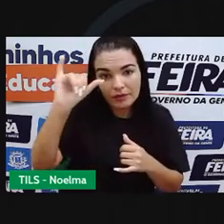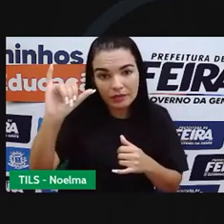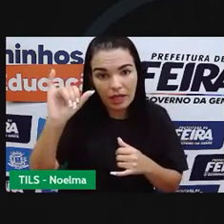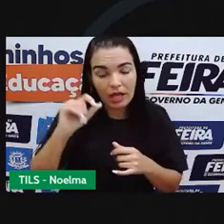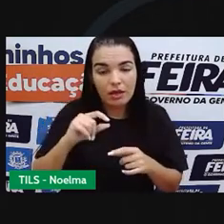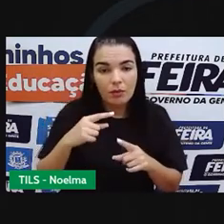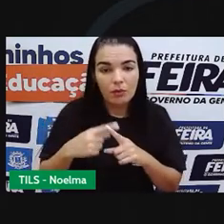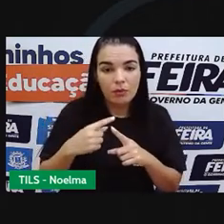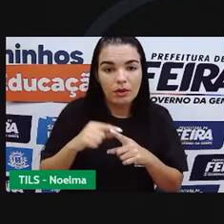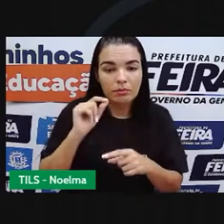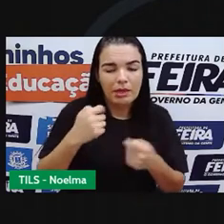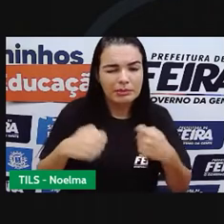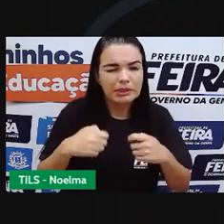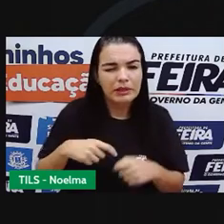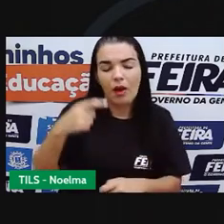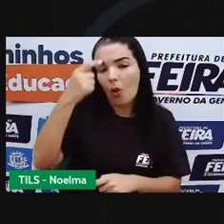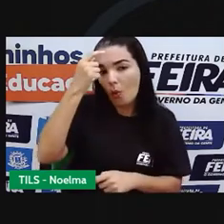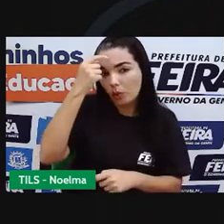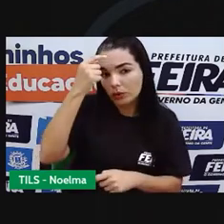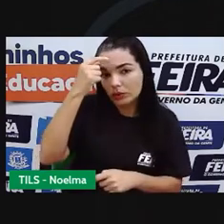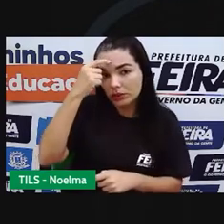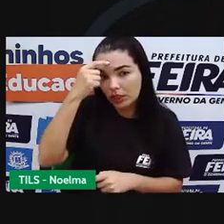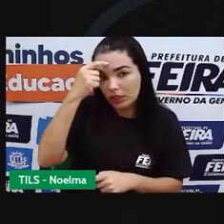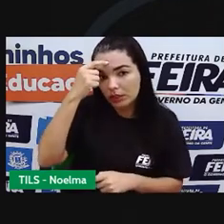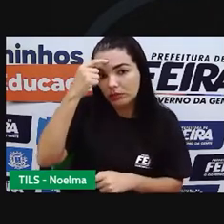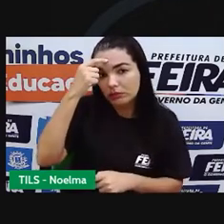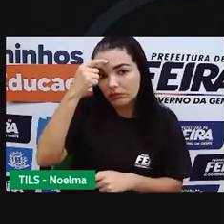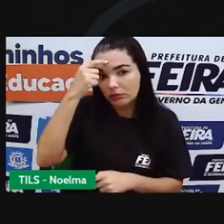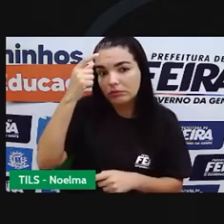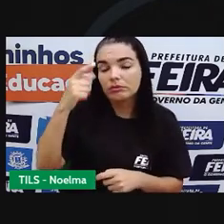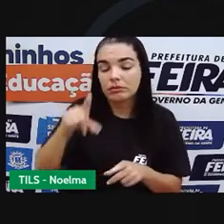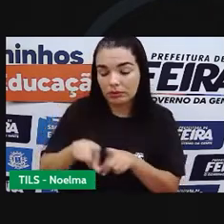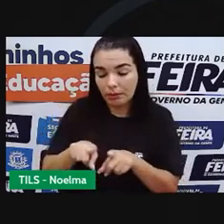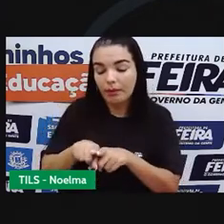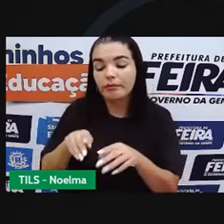consciente entra nessa, mas entra.